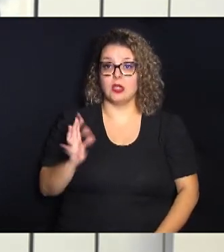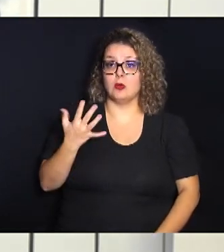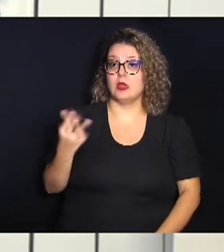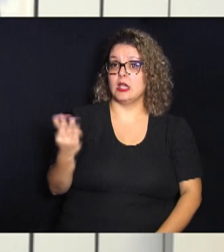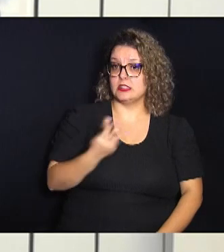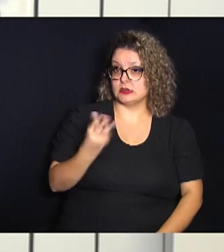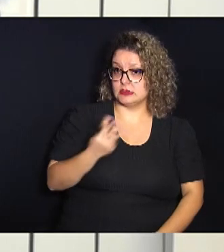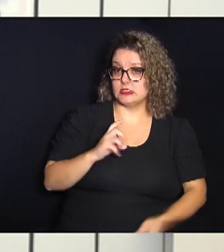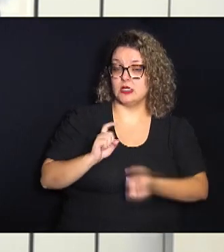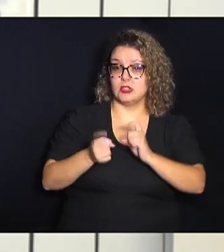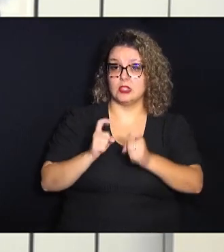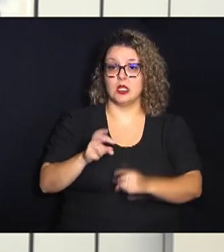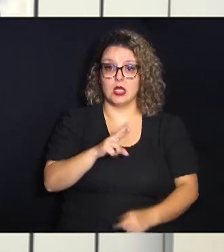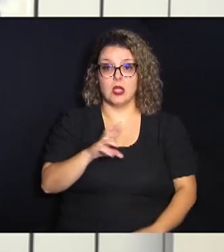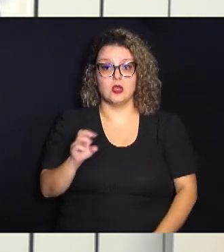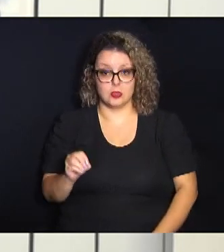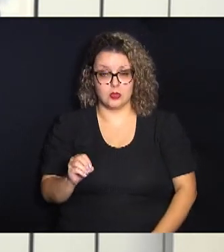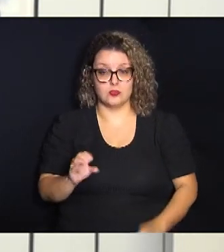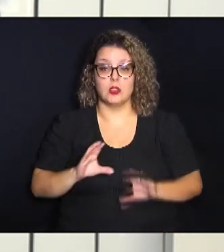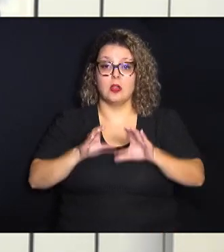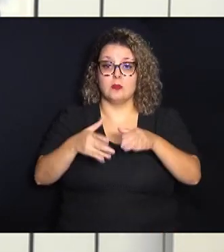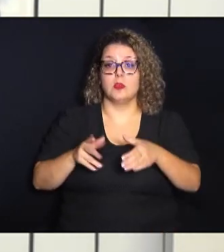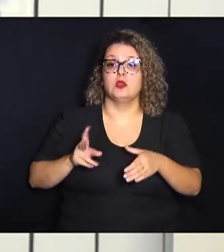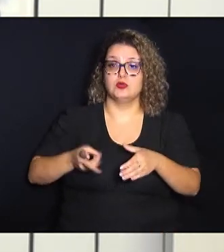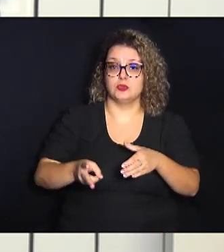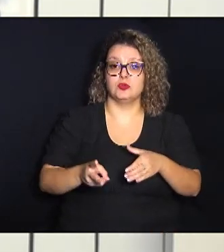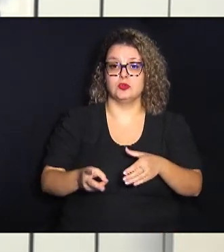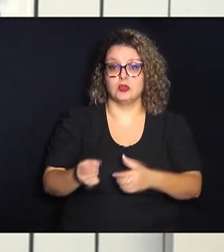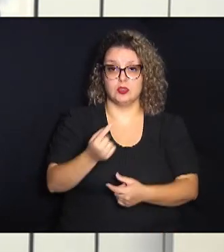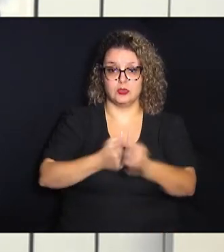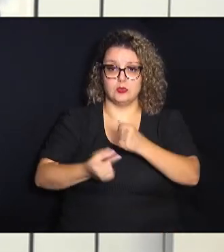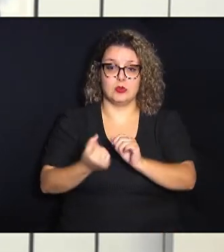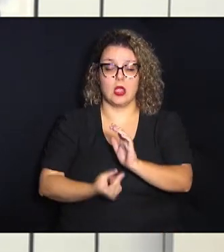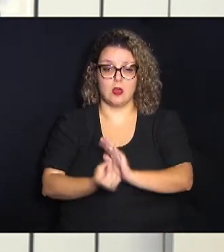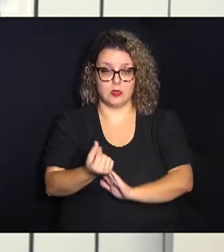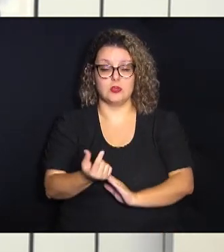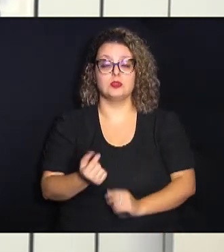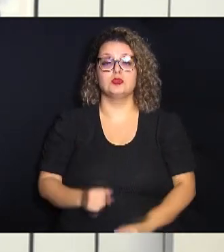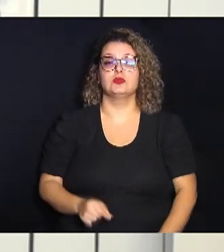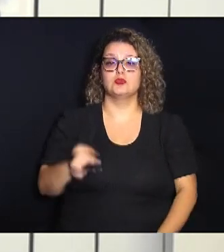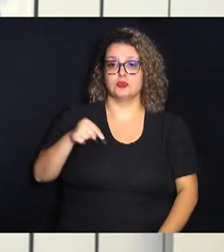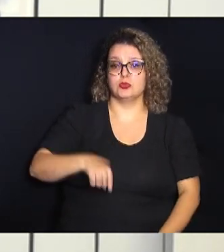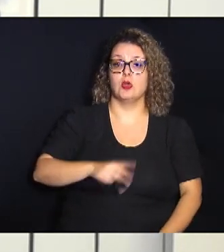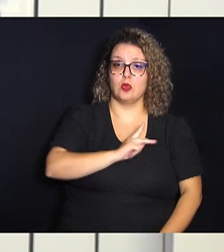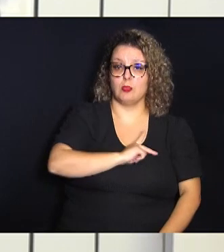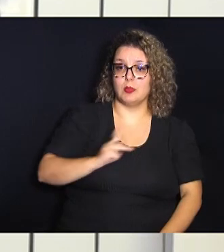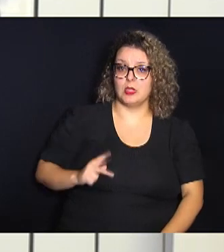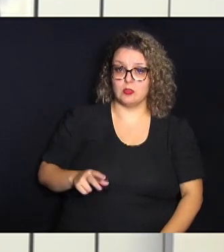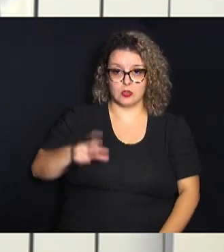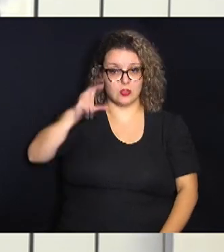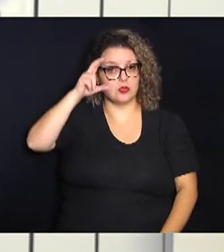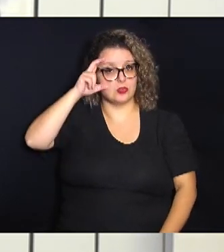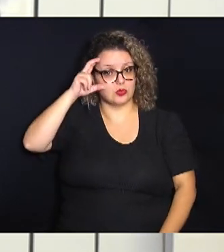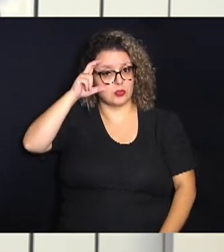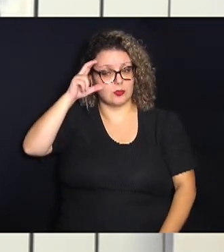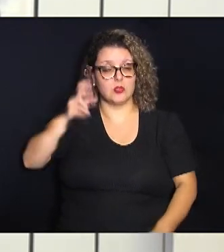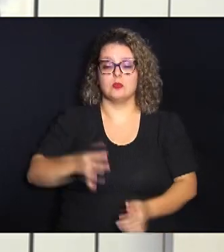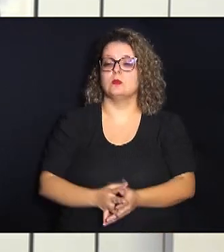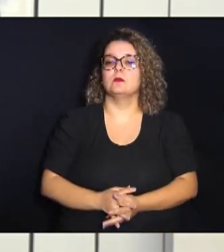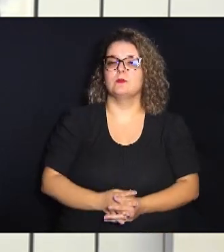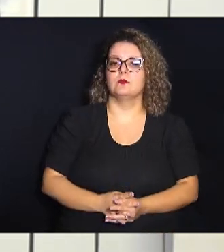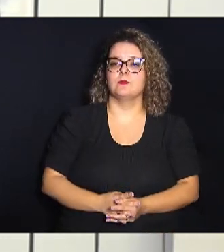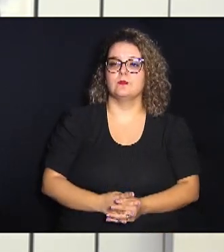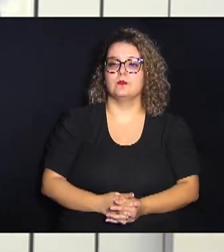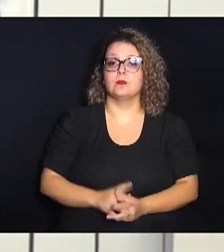terceira reunião da comissão permanente de finanças e orçamento o presidente é vereador Carlinhos Camelot